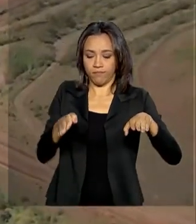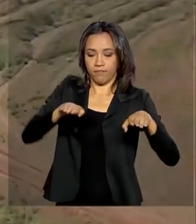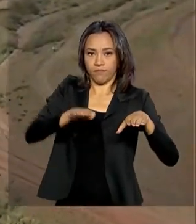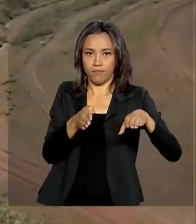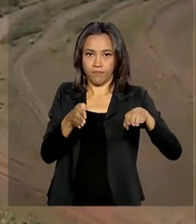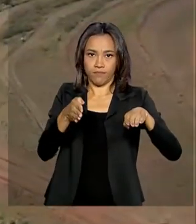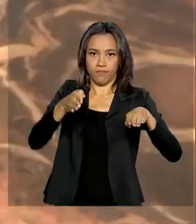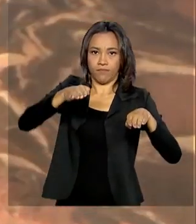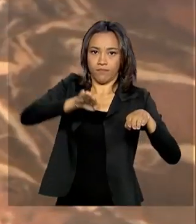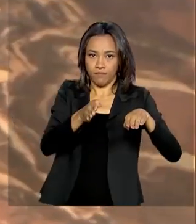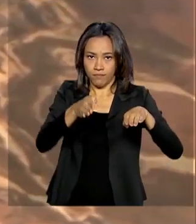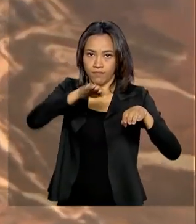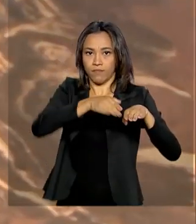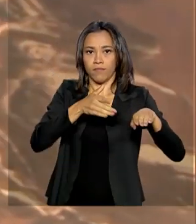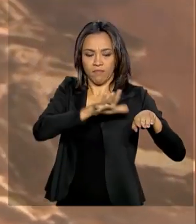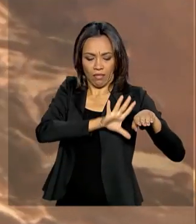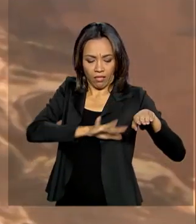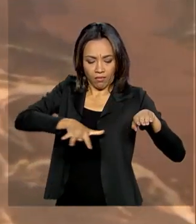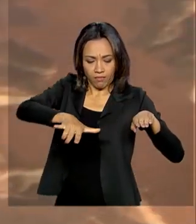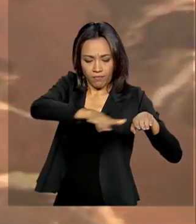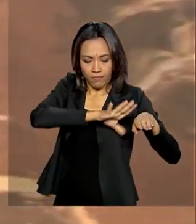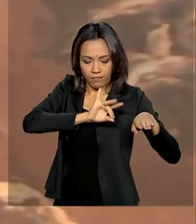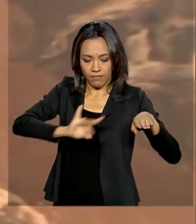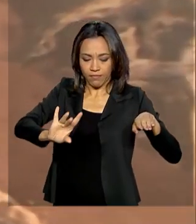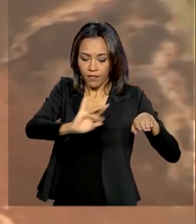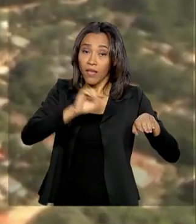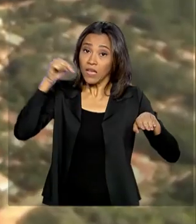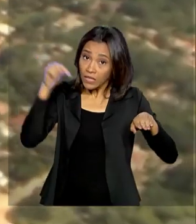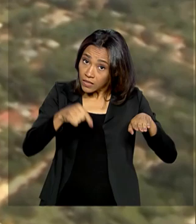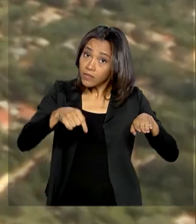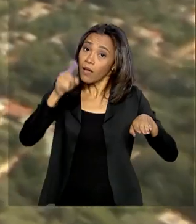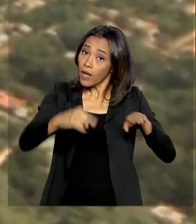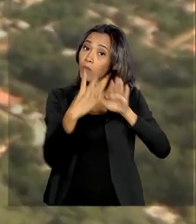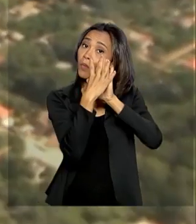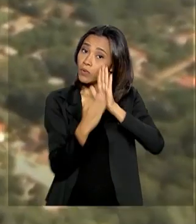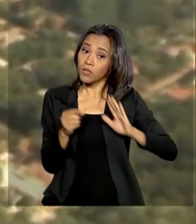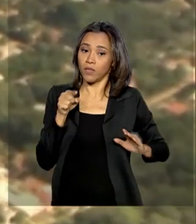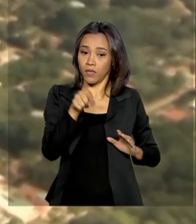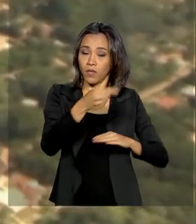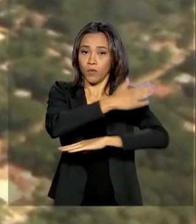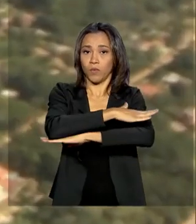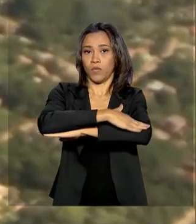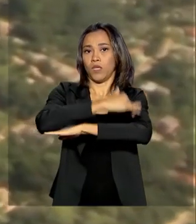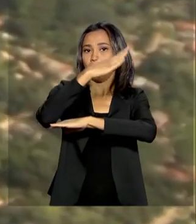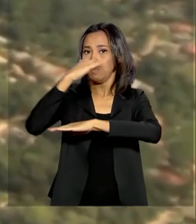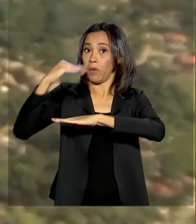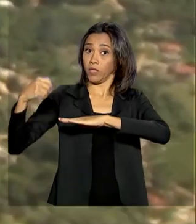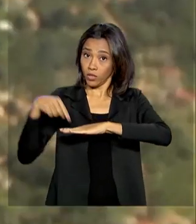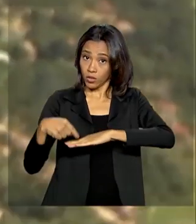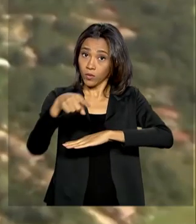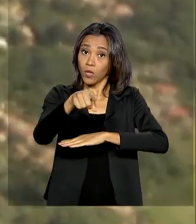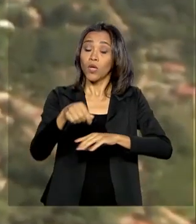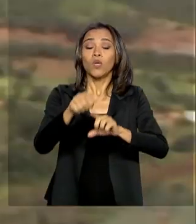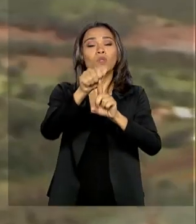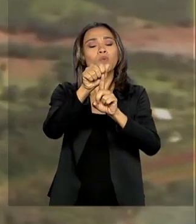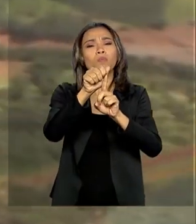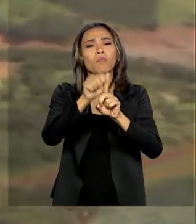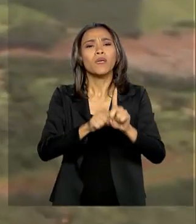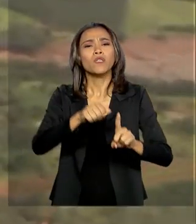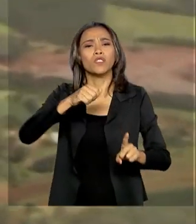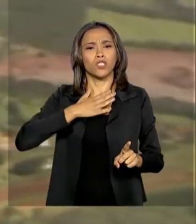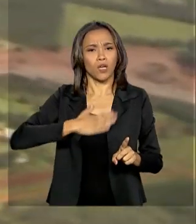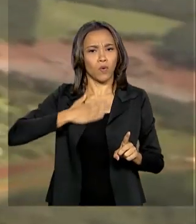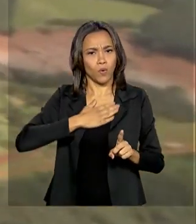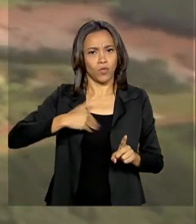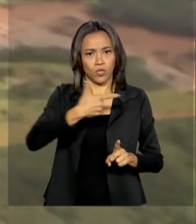o volume de rejeitos. O modelo era o adotado em Brumadinho. Em agosto de 2019, uma nova resolução